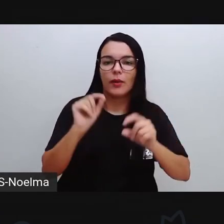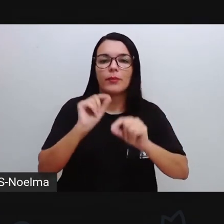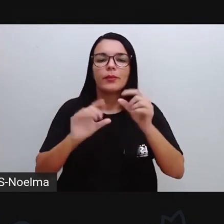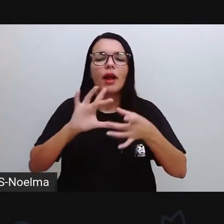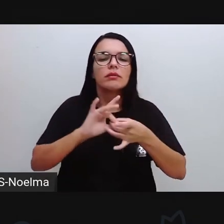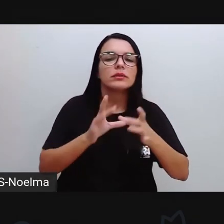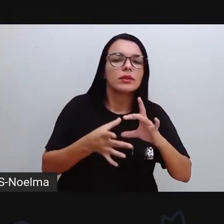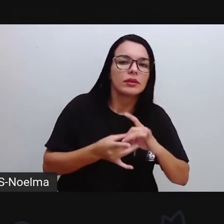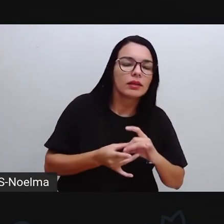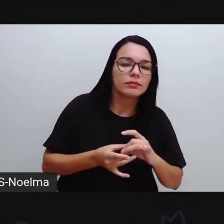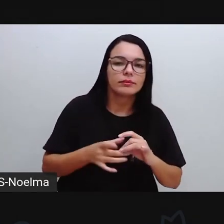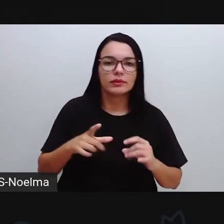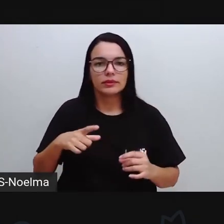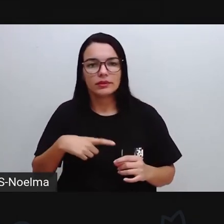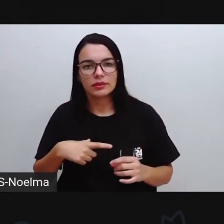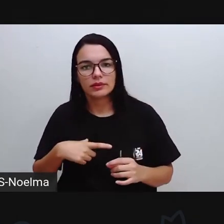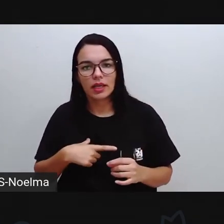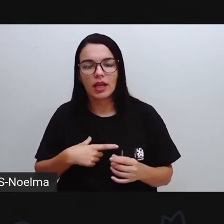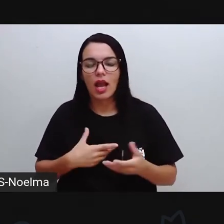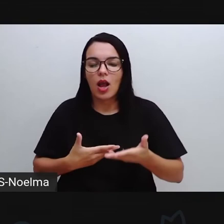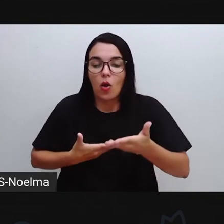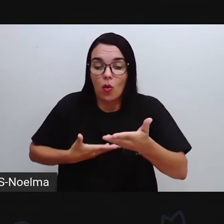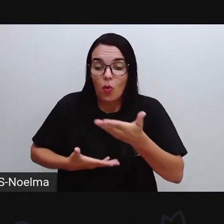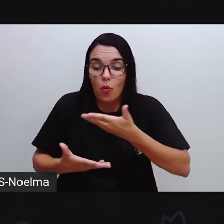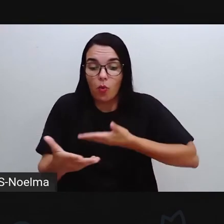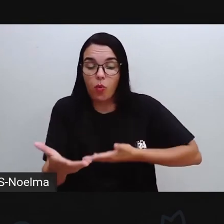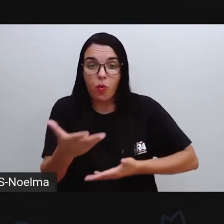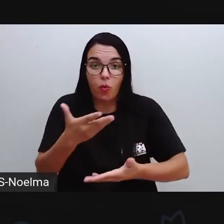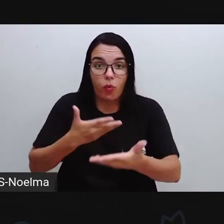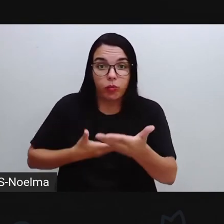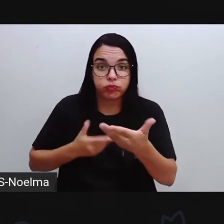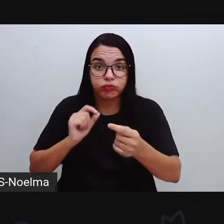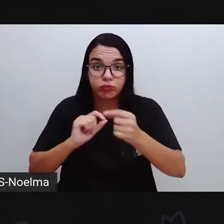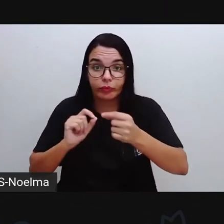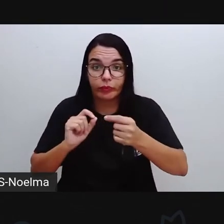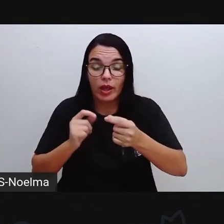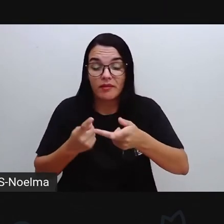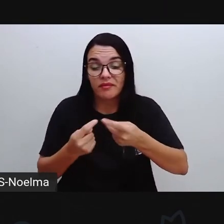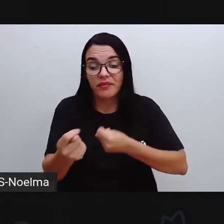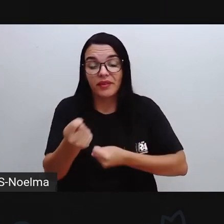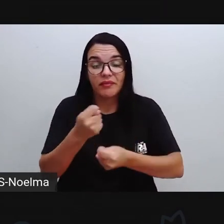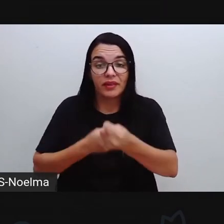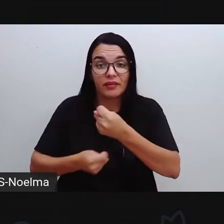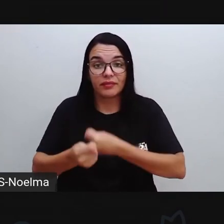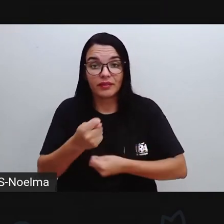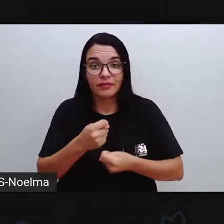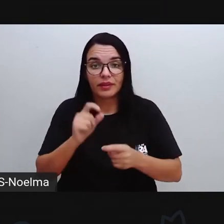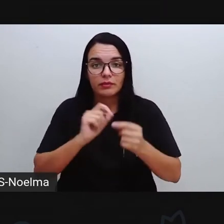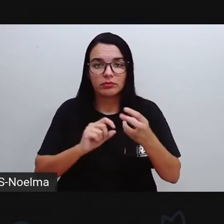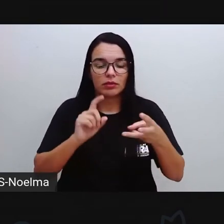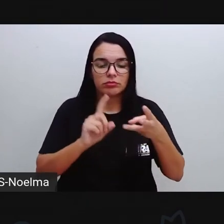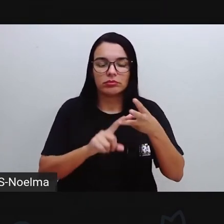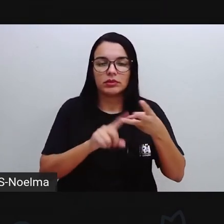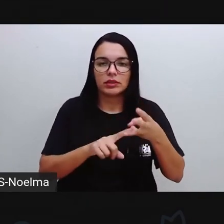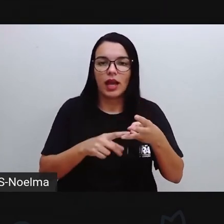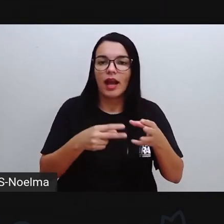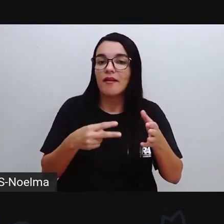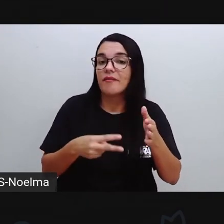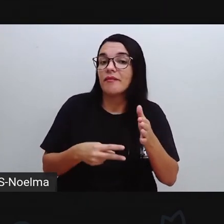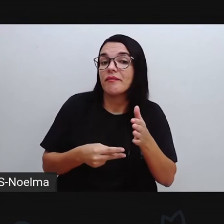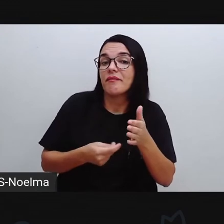relacionado com a comercialização deste produto final, onde vai haver, neste caso ali, maior